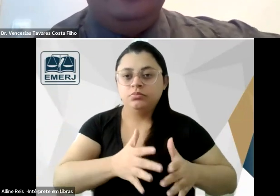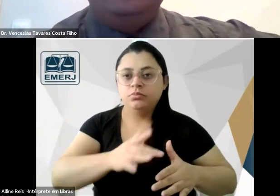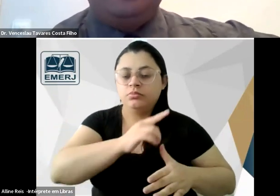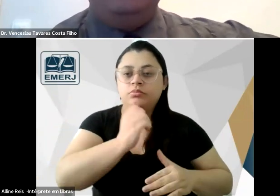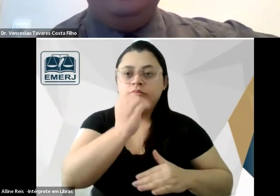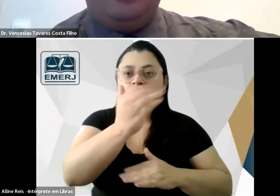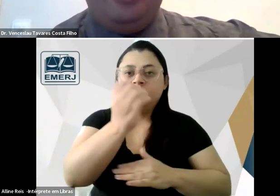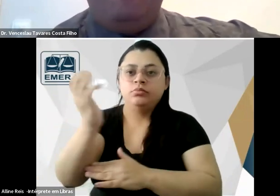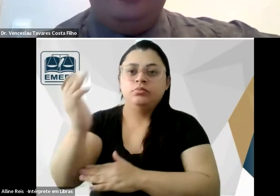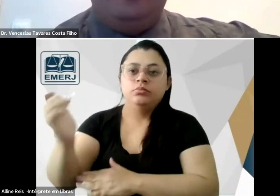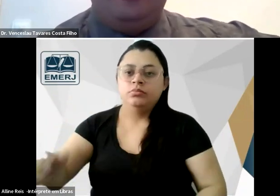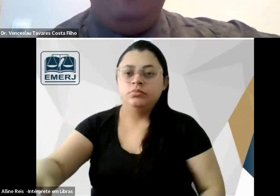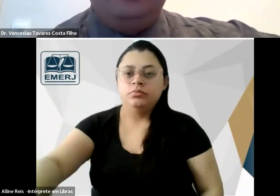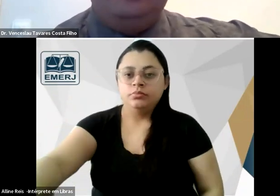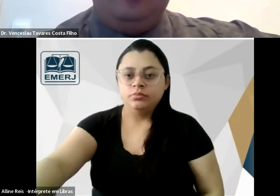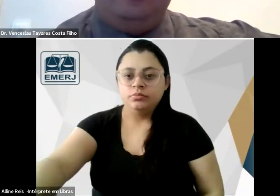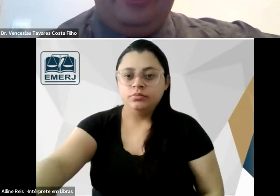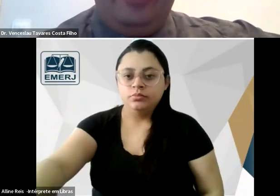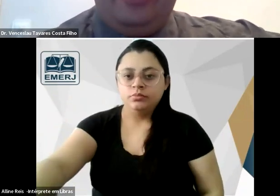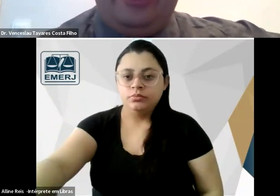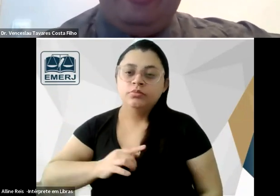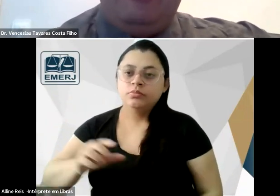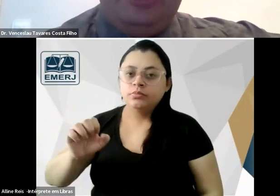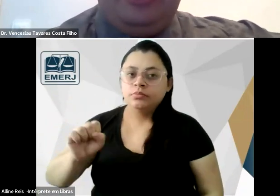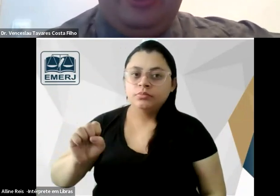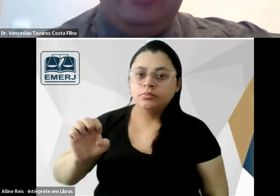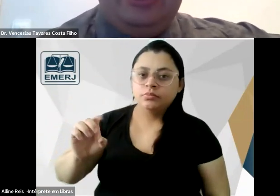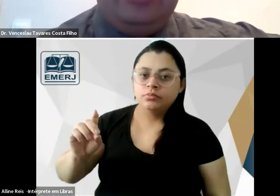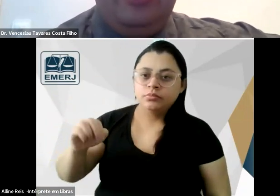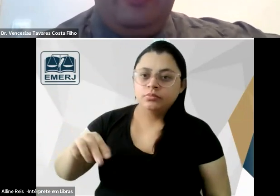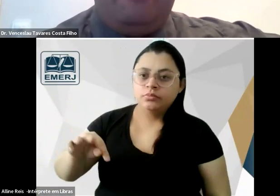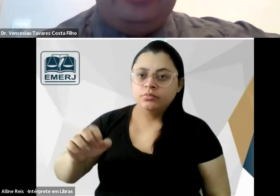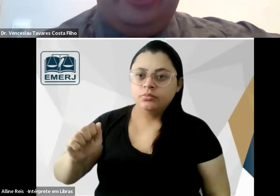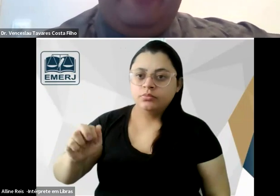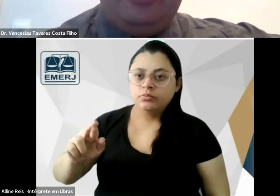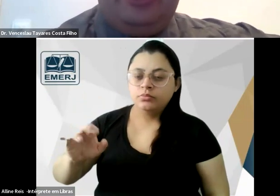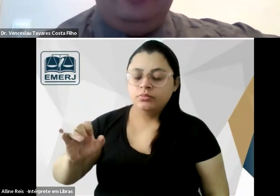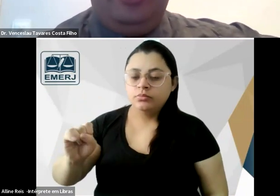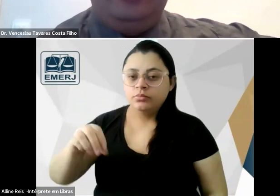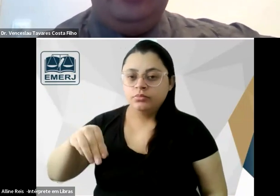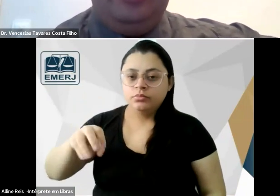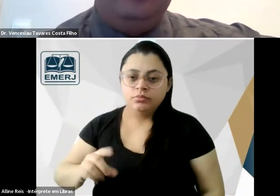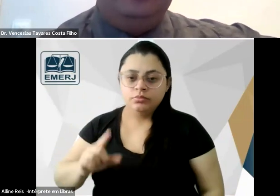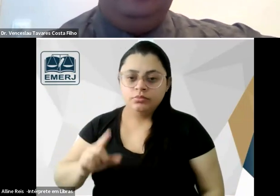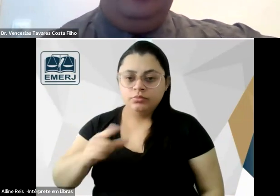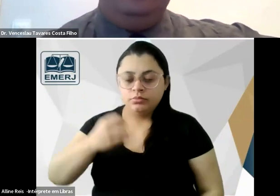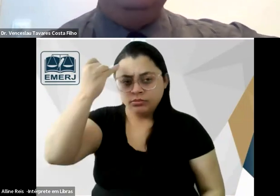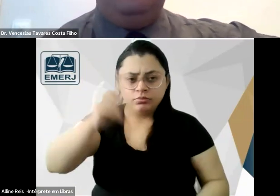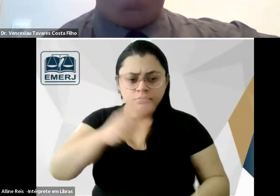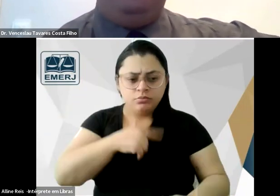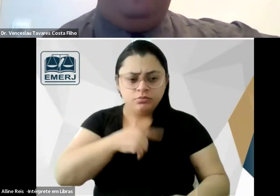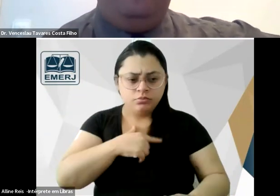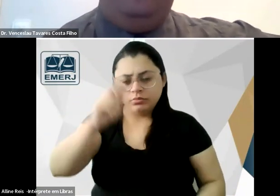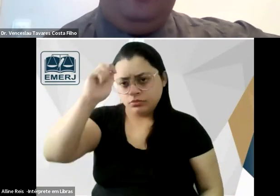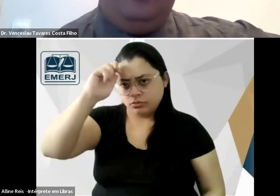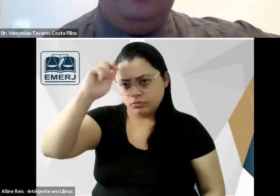esse sedentarismo natural das mulheres tornaria elas na verdade mais talhadas para as tarefas intelectuais ou seja isso